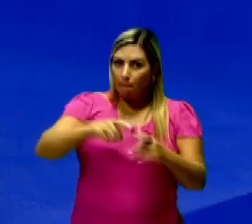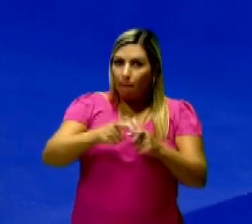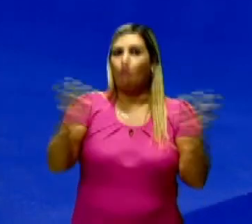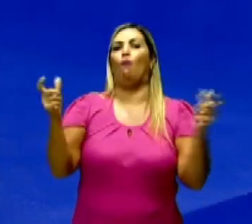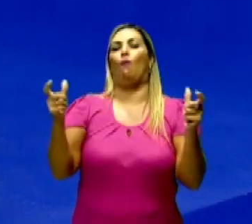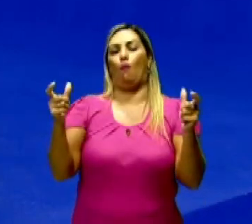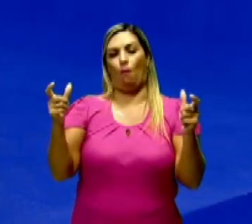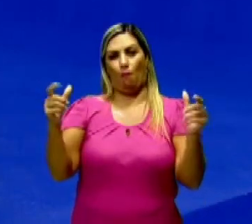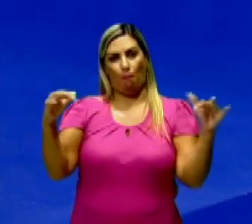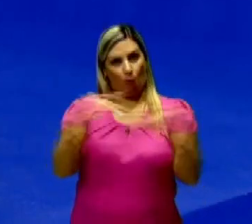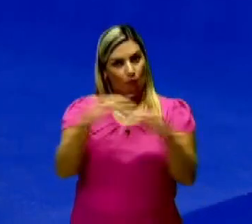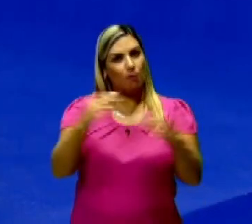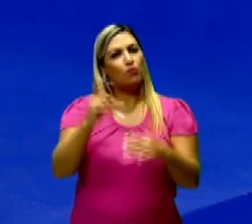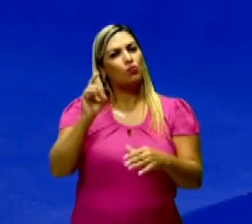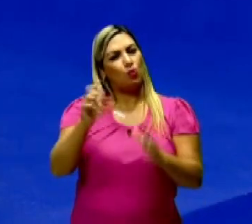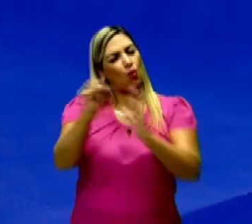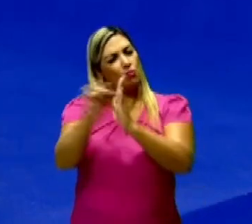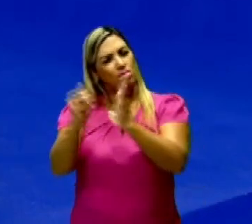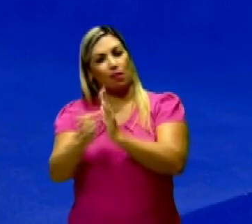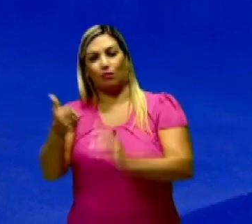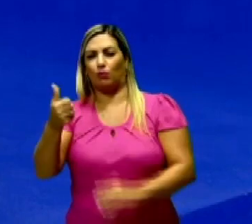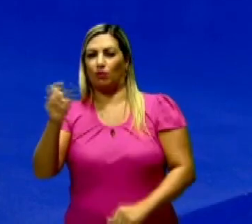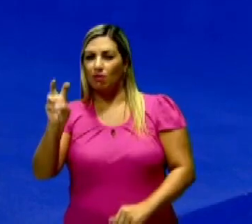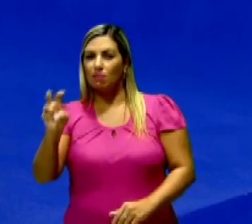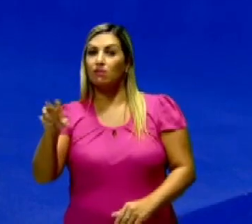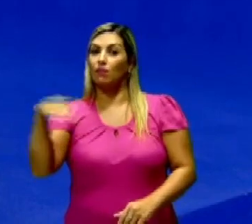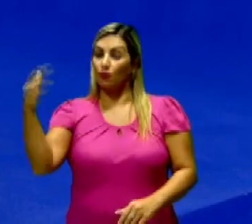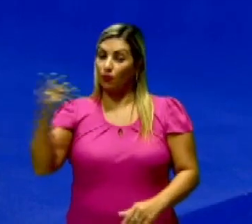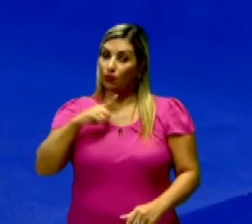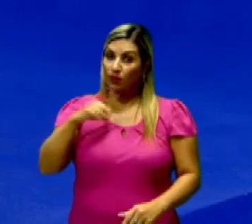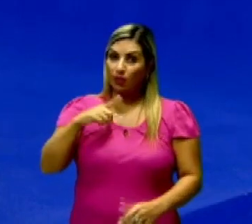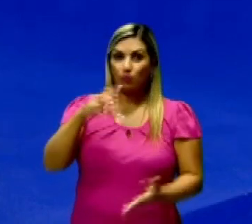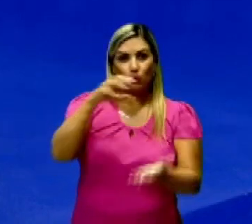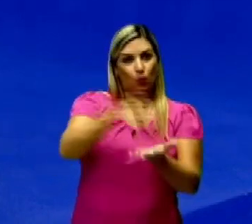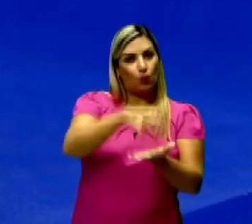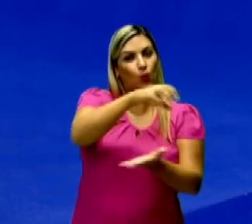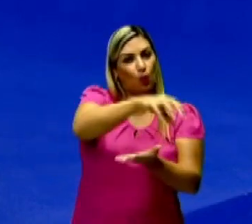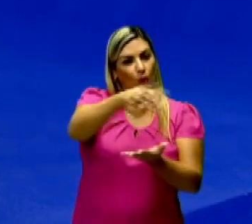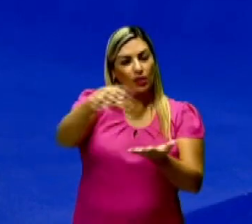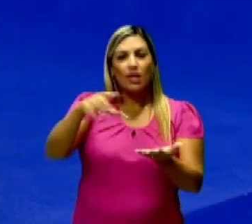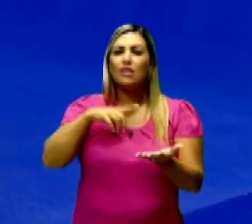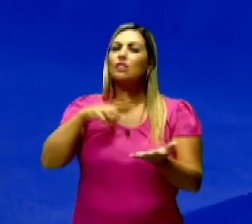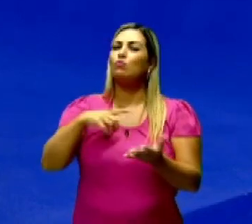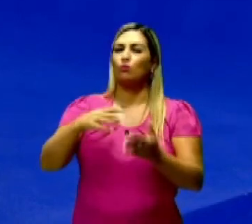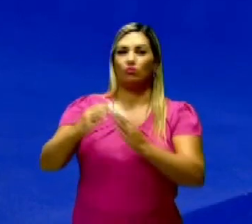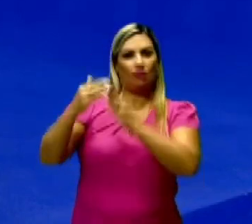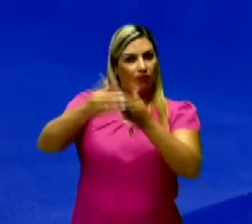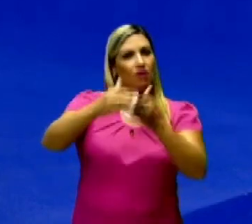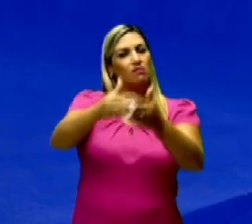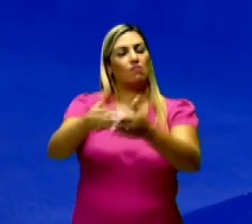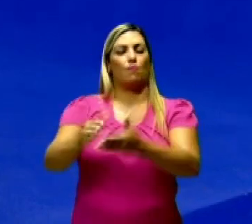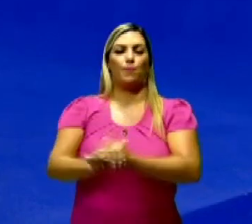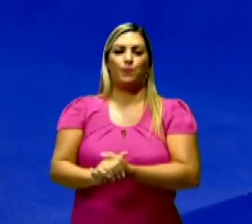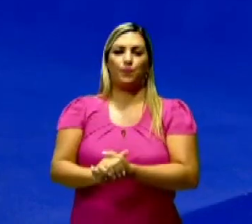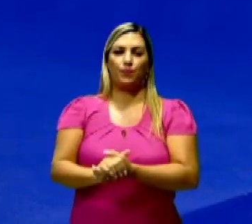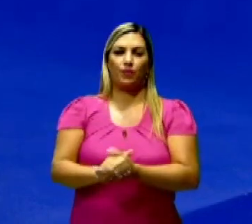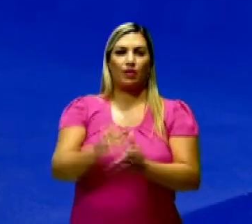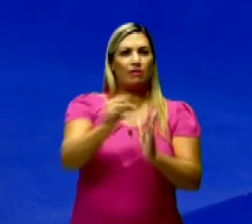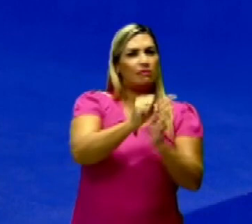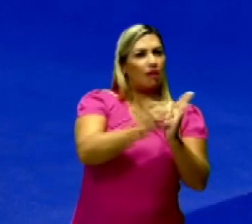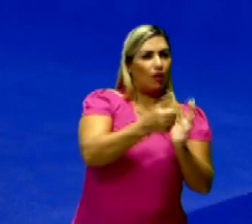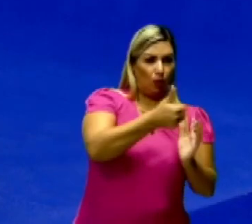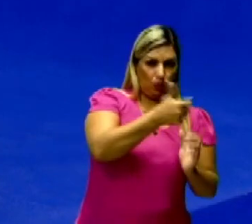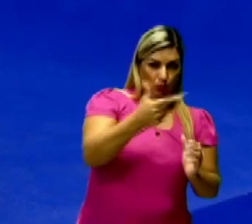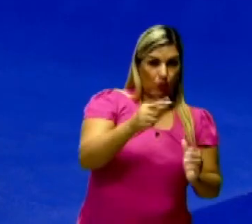migratório agora vai acontecer só no século XV, quando a gente tem esse colonialismo com as grandes navegações. Então a gente vai ter, desde o século